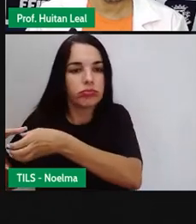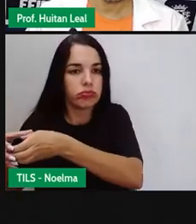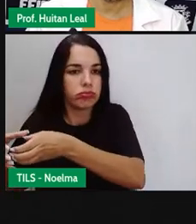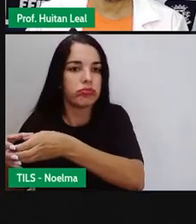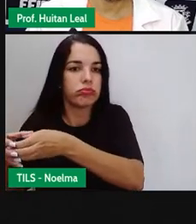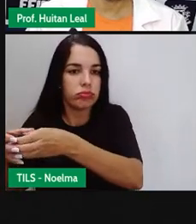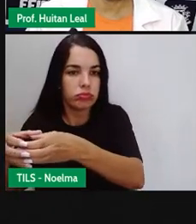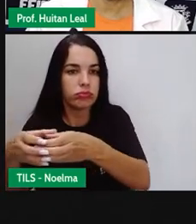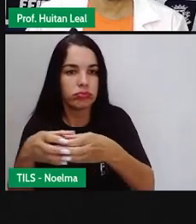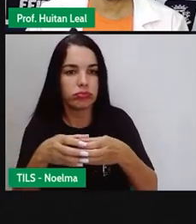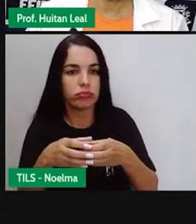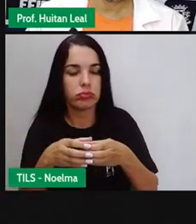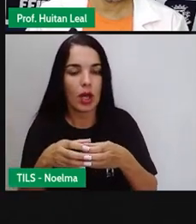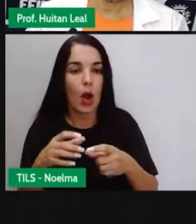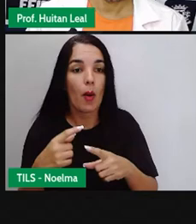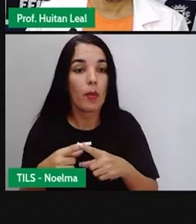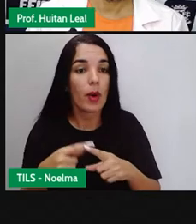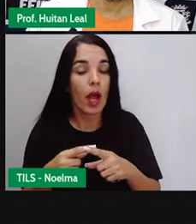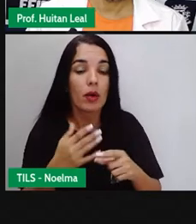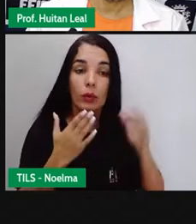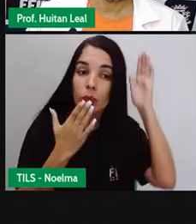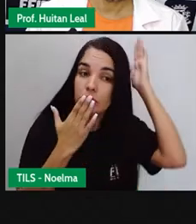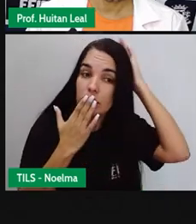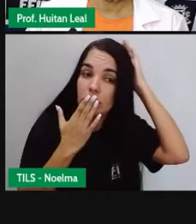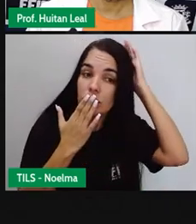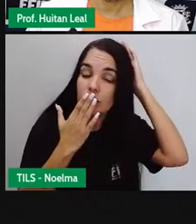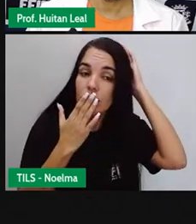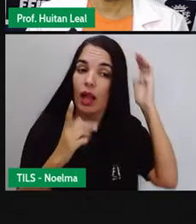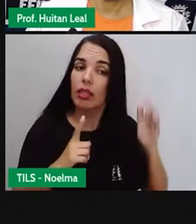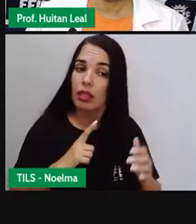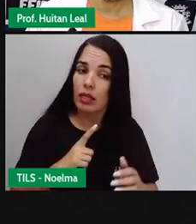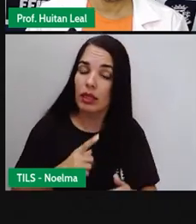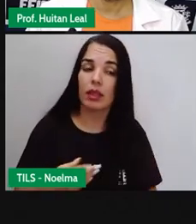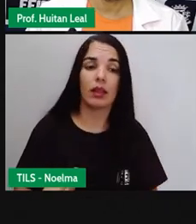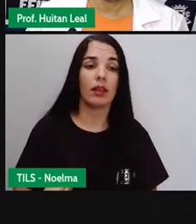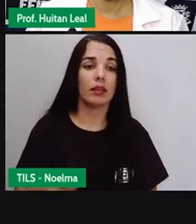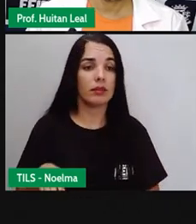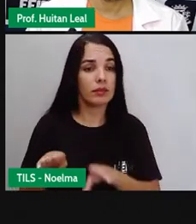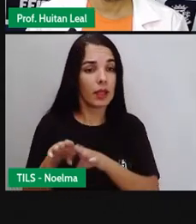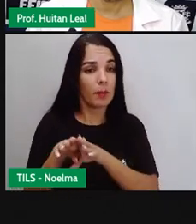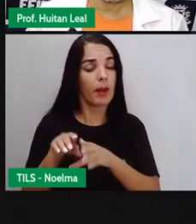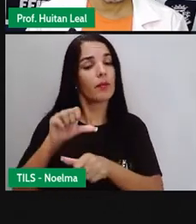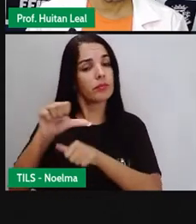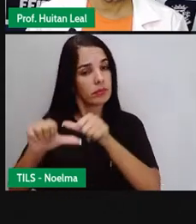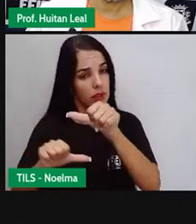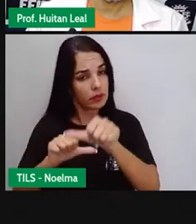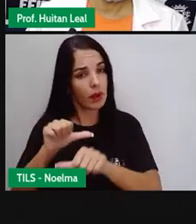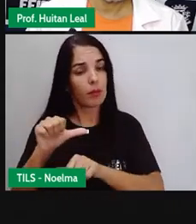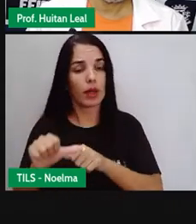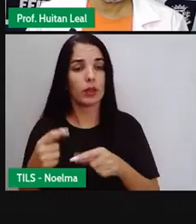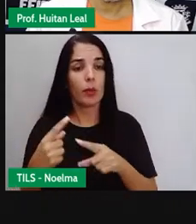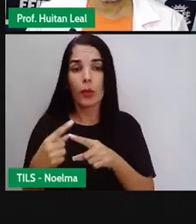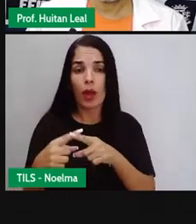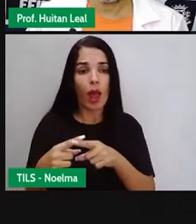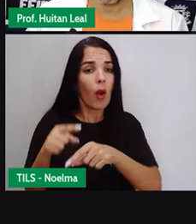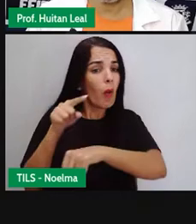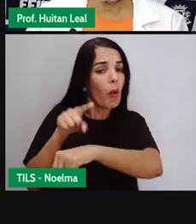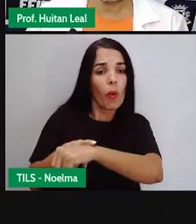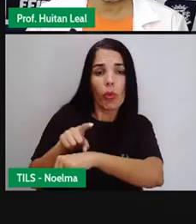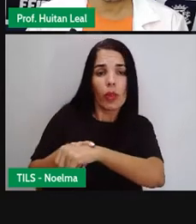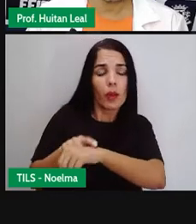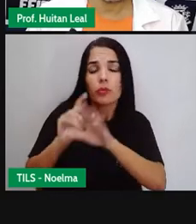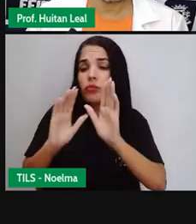Então, os indígenas, eles estão também mudando, os tempos mudaram, os tempos